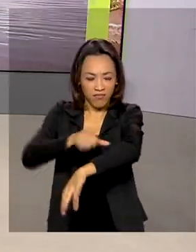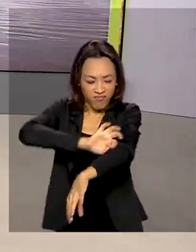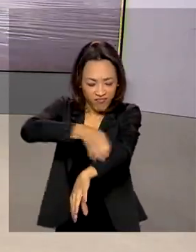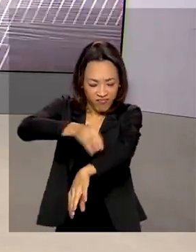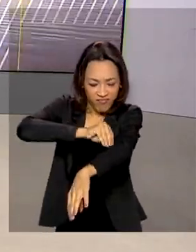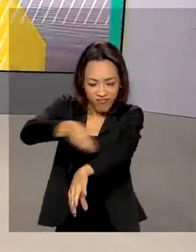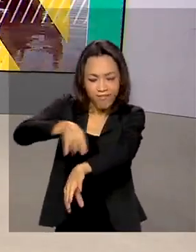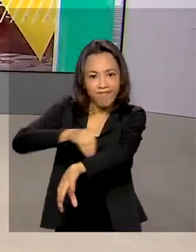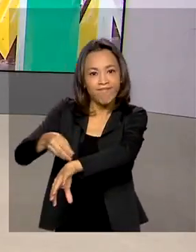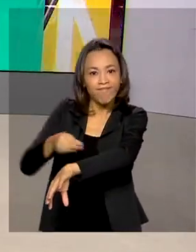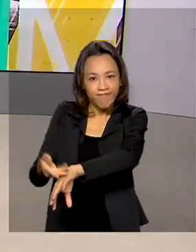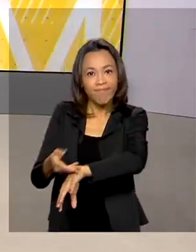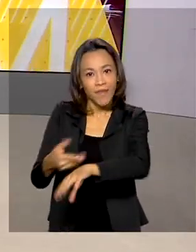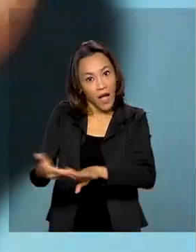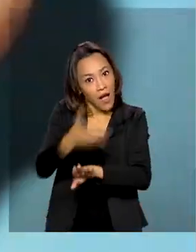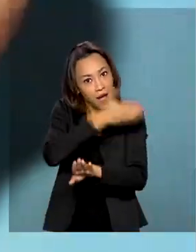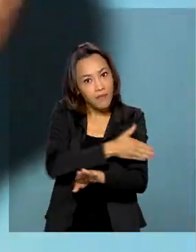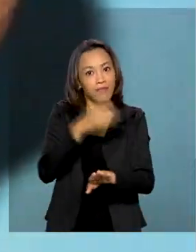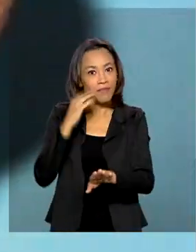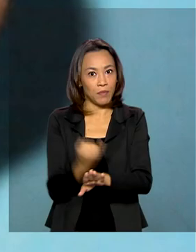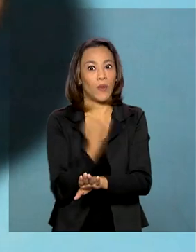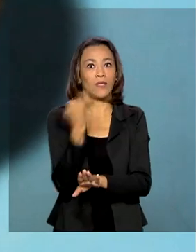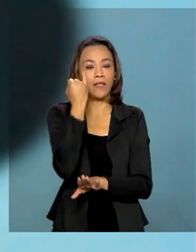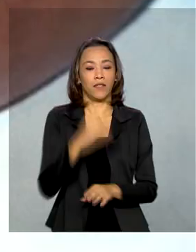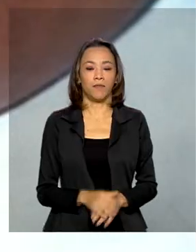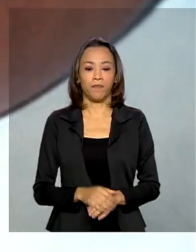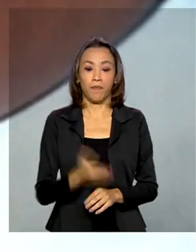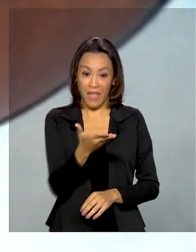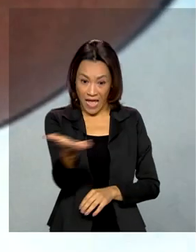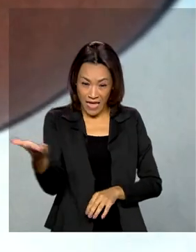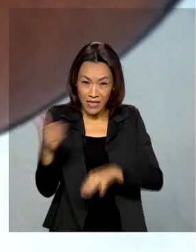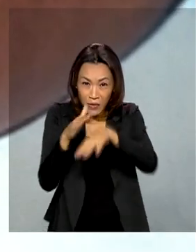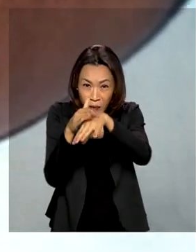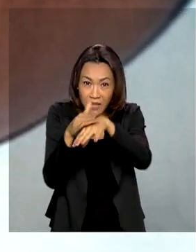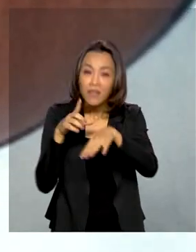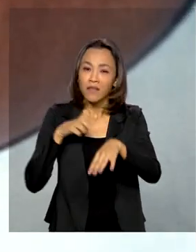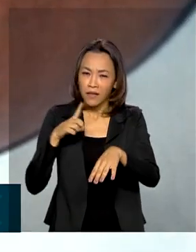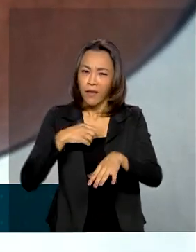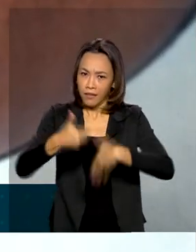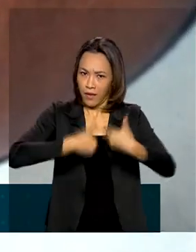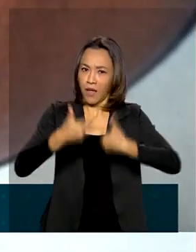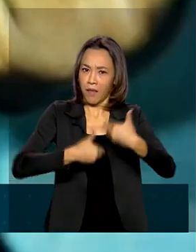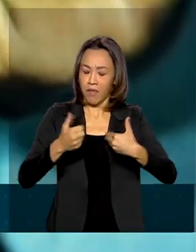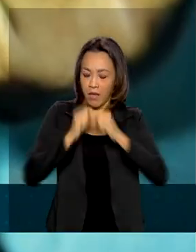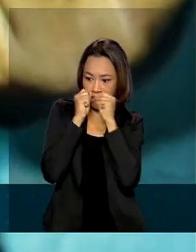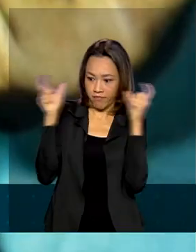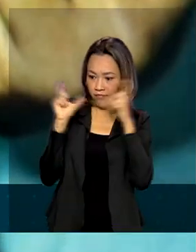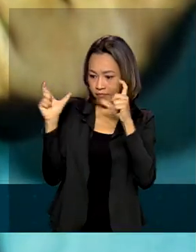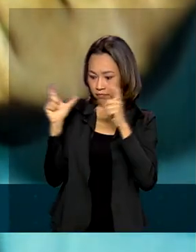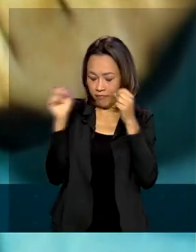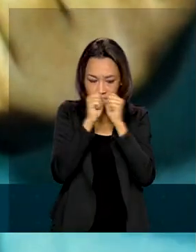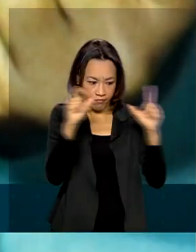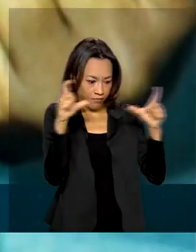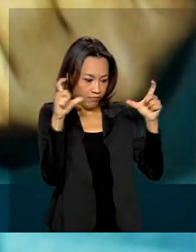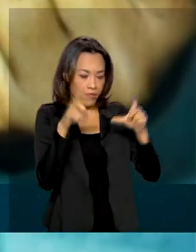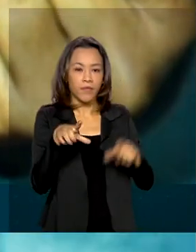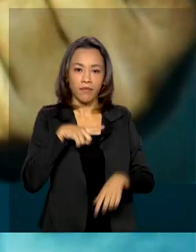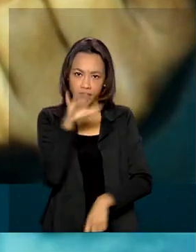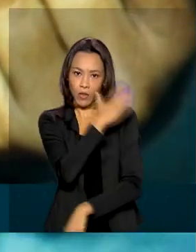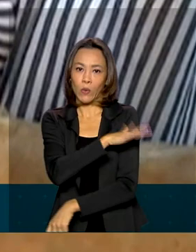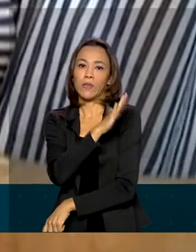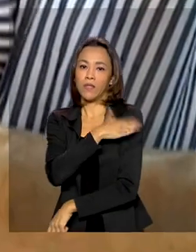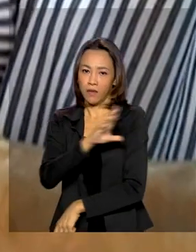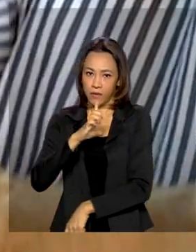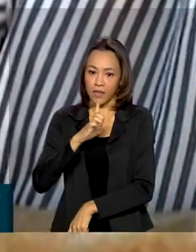do diagnóstico precoce. Uma doença que tem tratamento, mas que ainda assusta e atrai preconceito. A